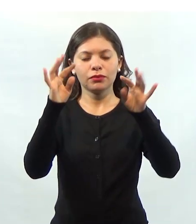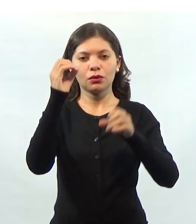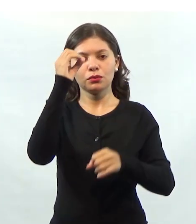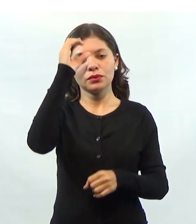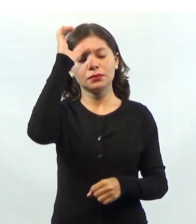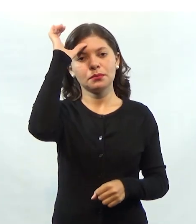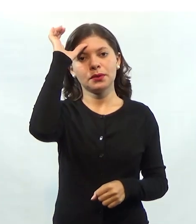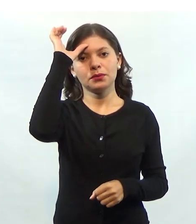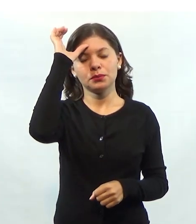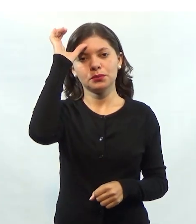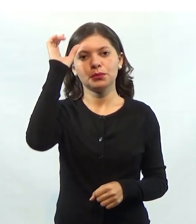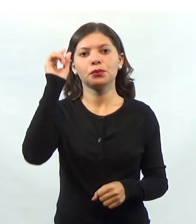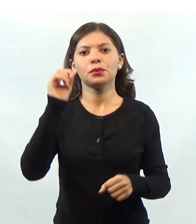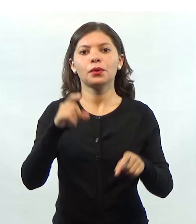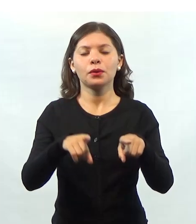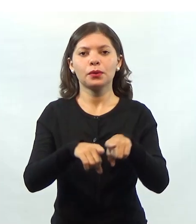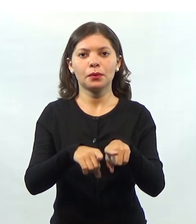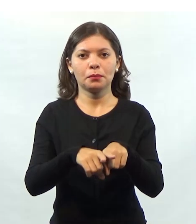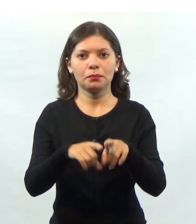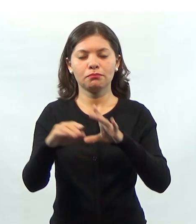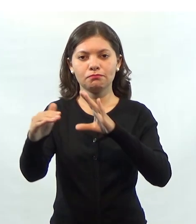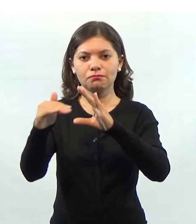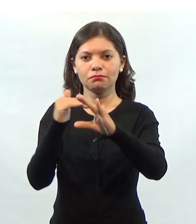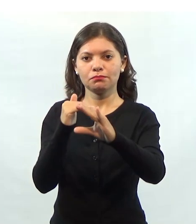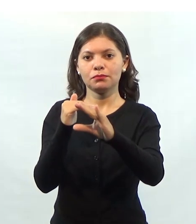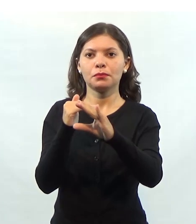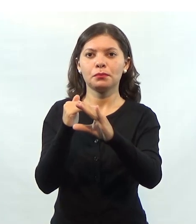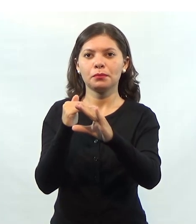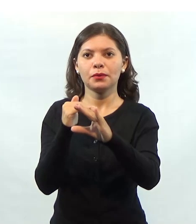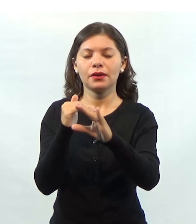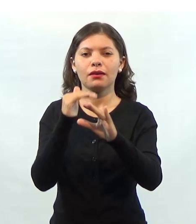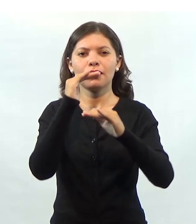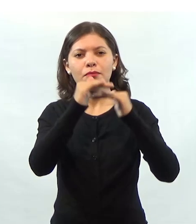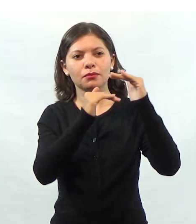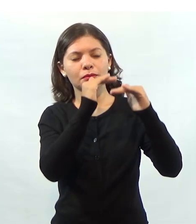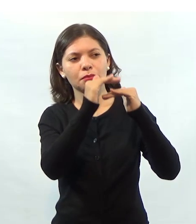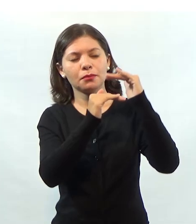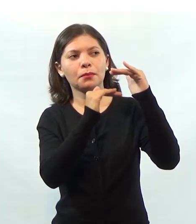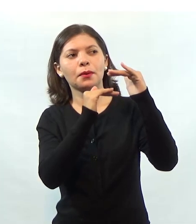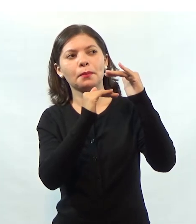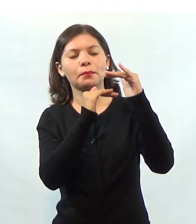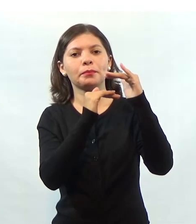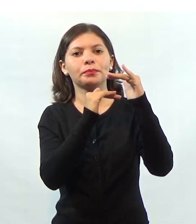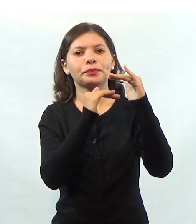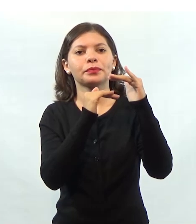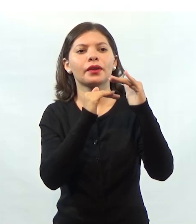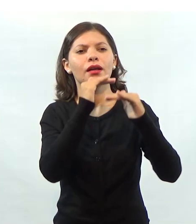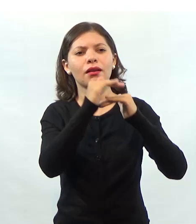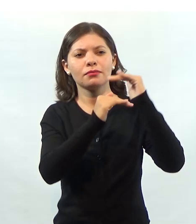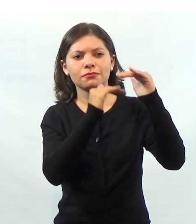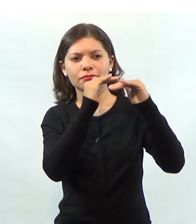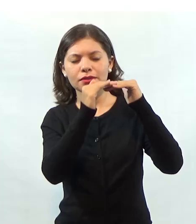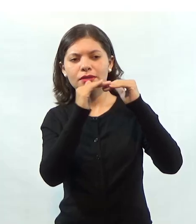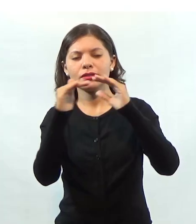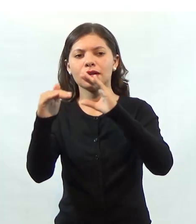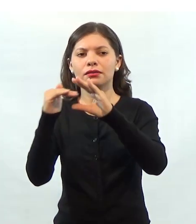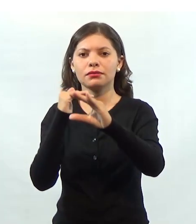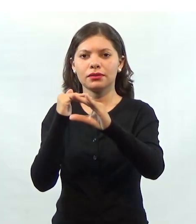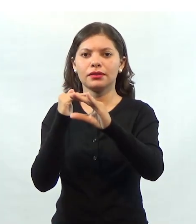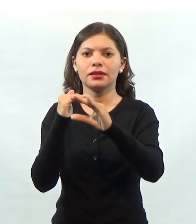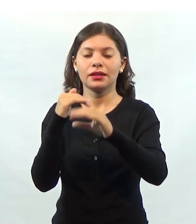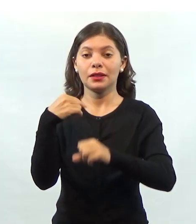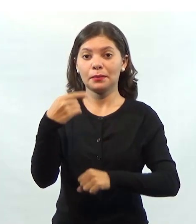conhecimento, ela recebe essas entradas e faz um processamento, ela processa as entradas.